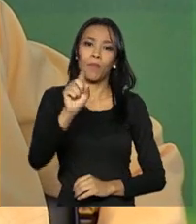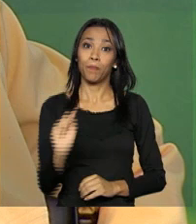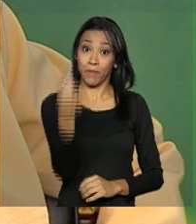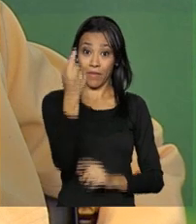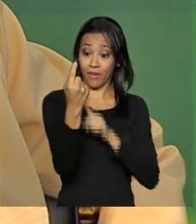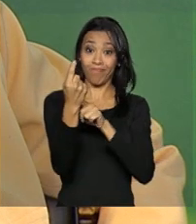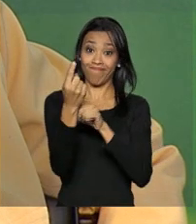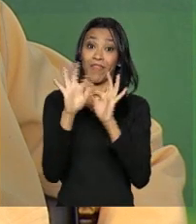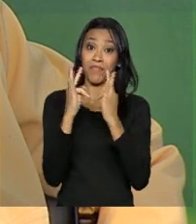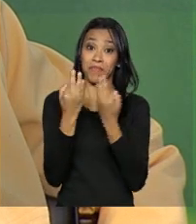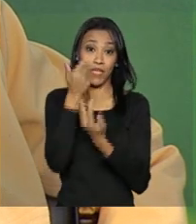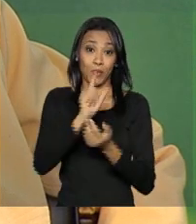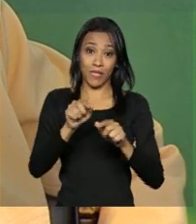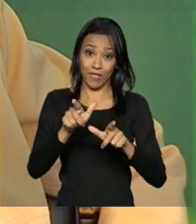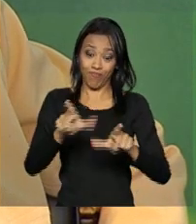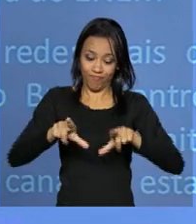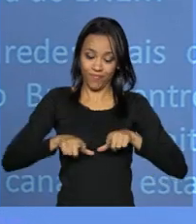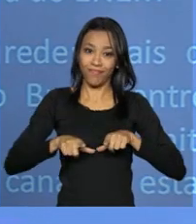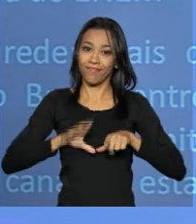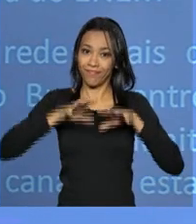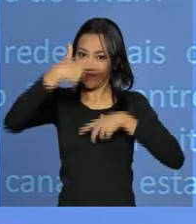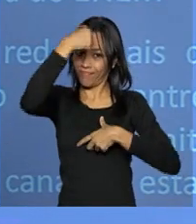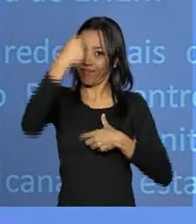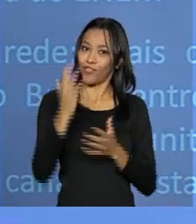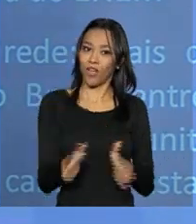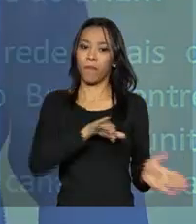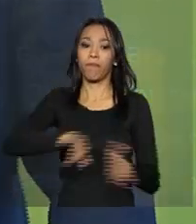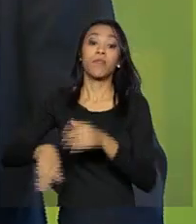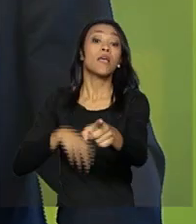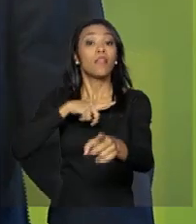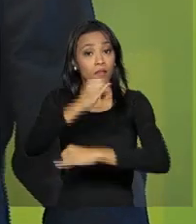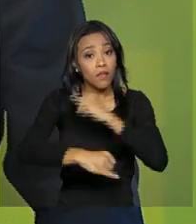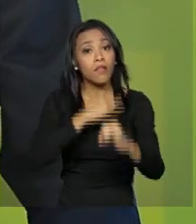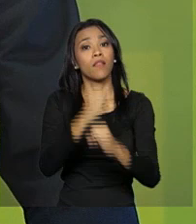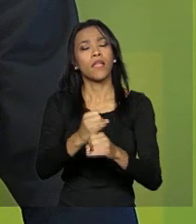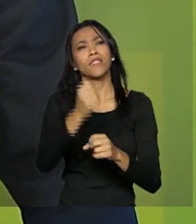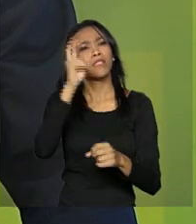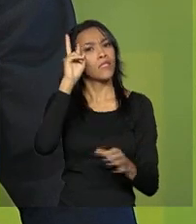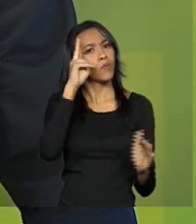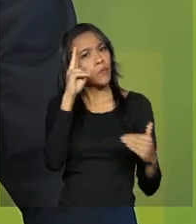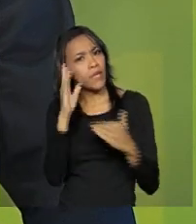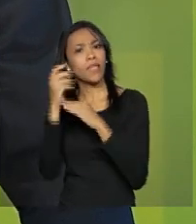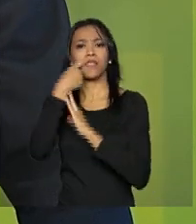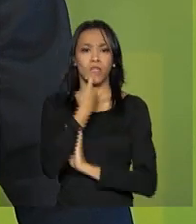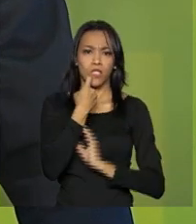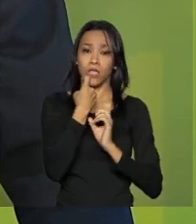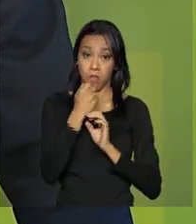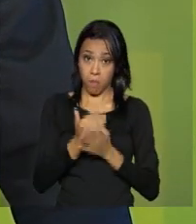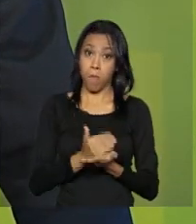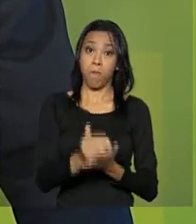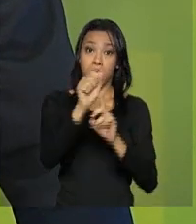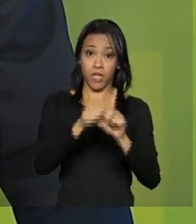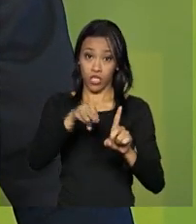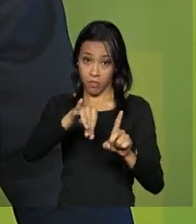da família que tiveram título de educação superior. Além da internet, também vai ao ar de segunda a sexta, a partir de maio, o